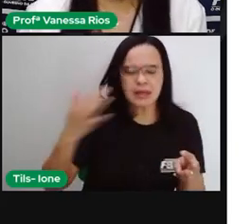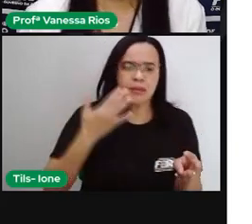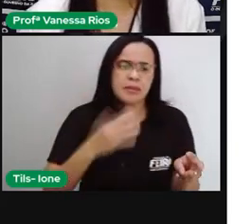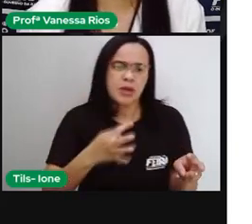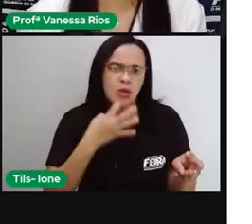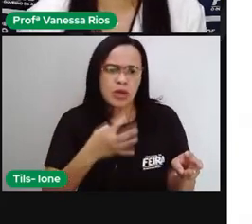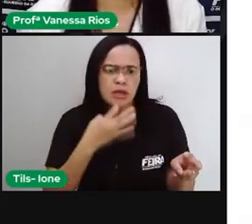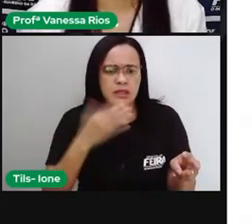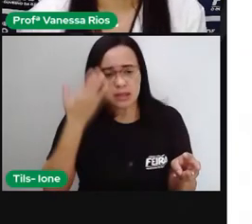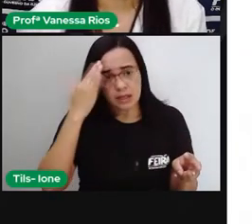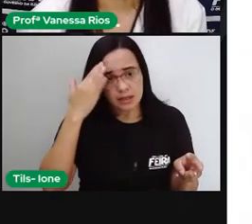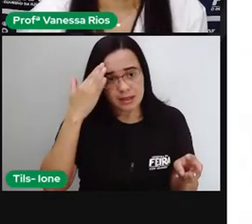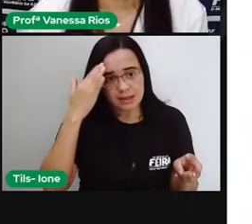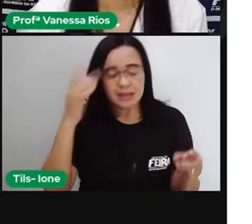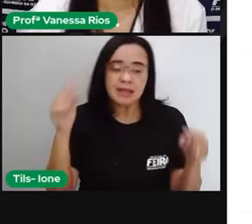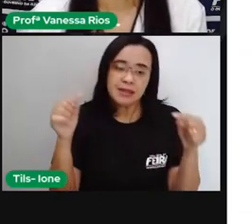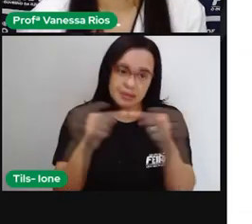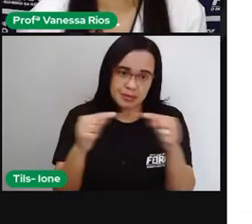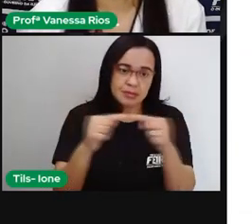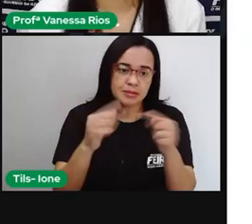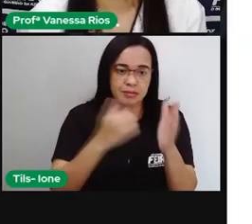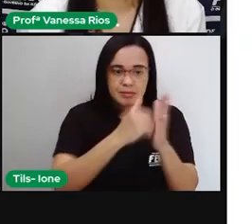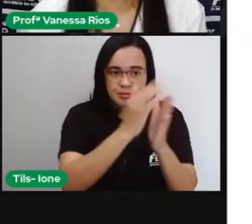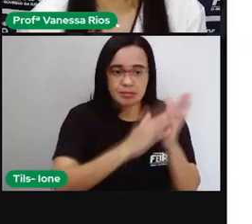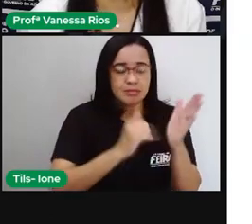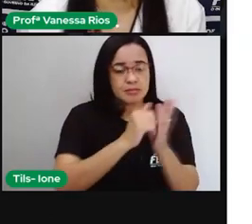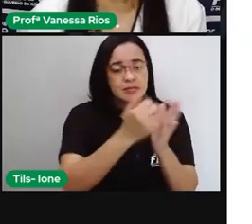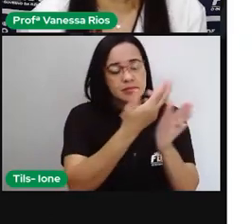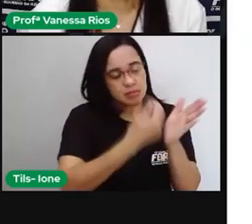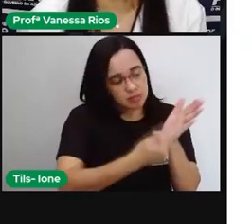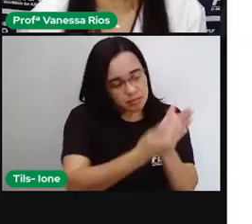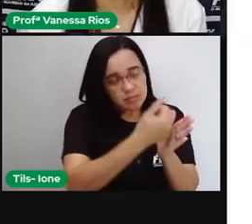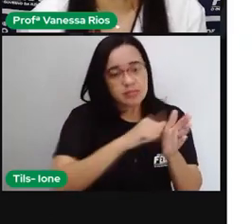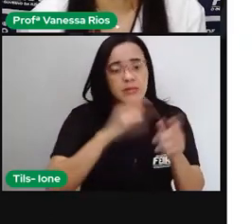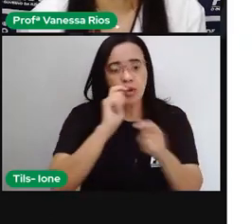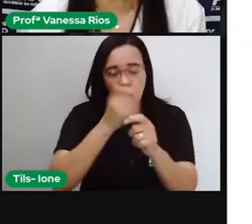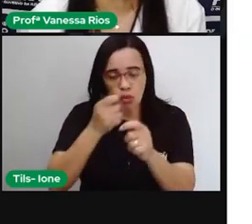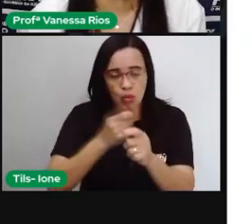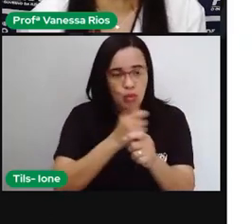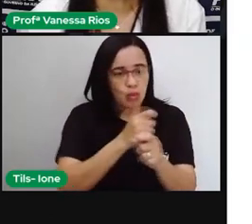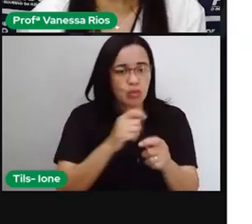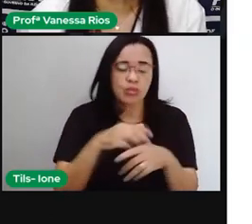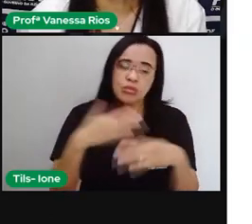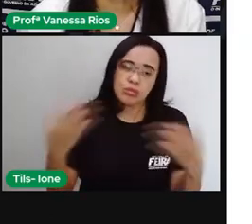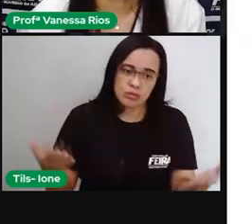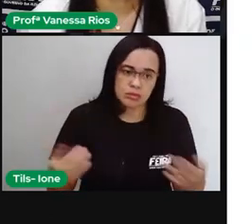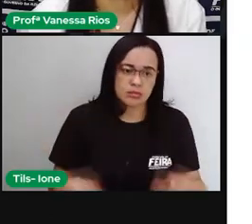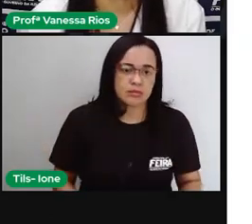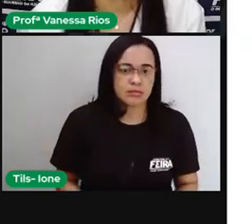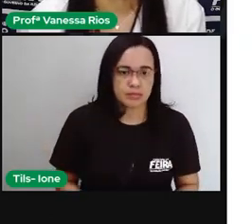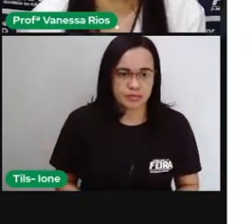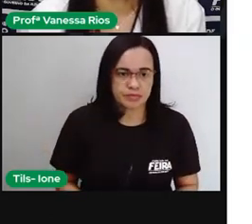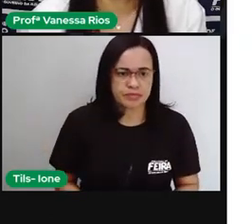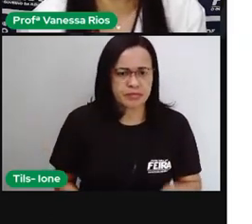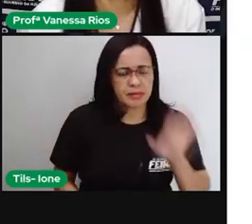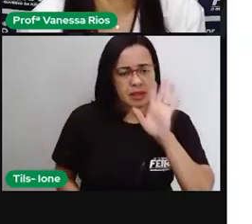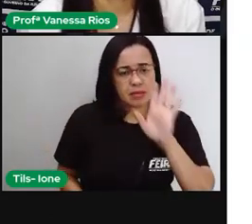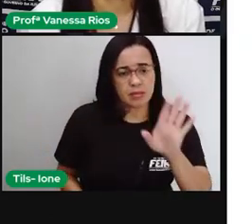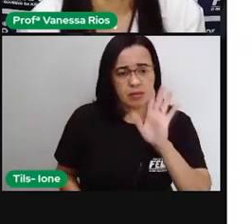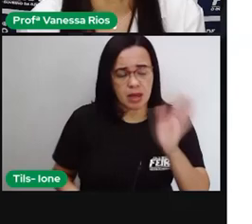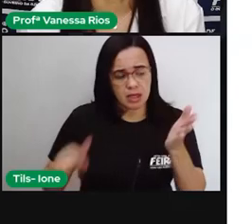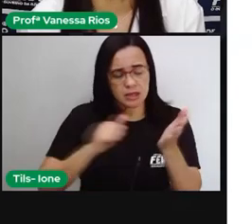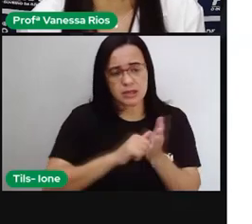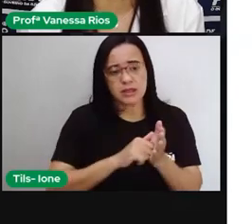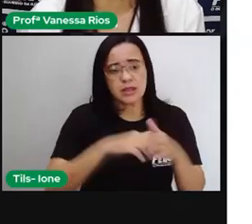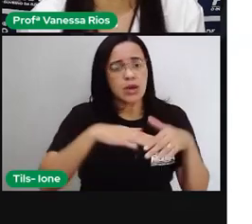Mas vamos lá. Já que a gente falou da vida de Miró, né, você sabe qual gênero textual se enquadra nesse